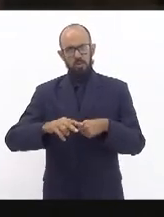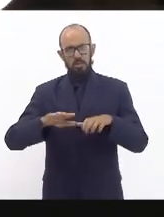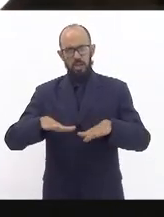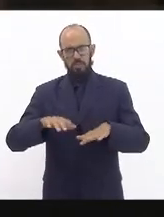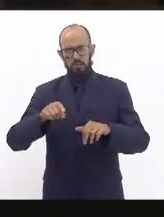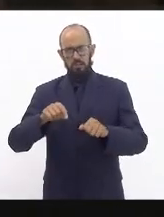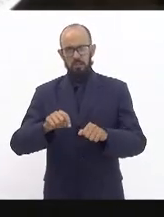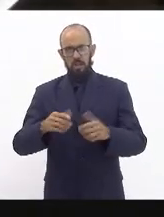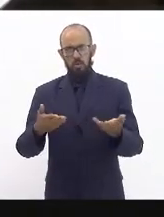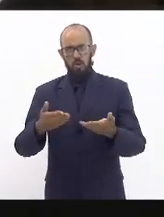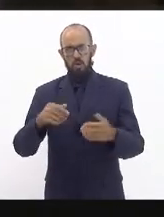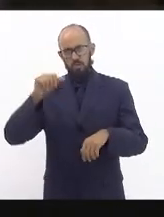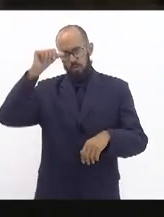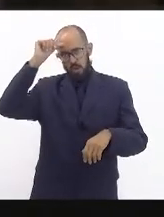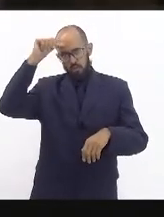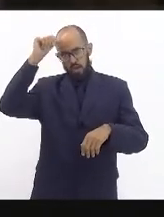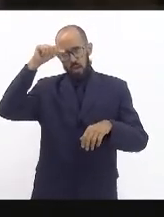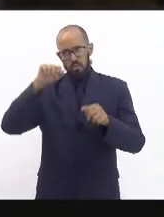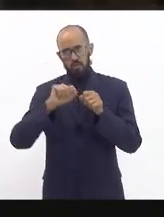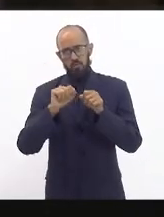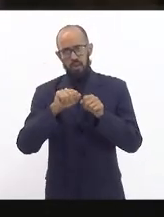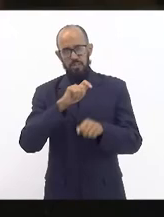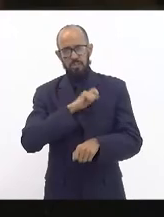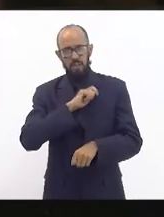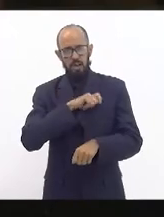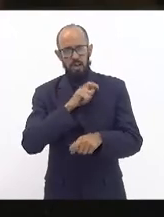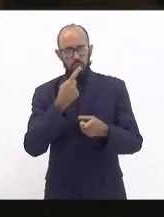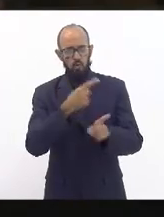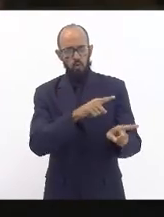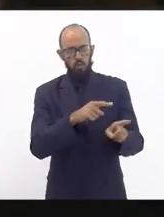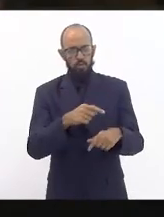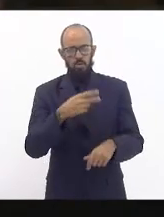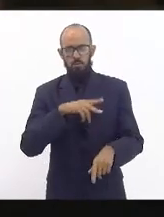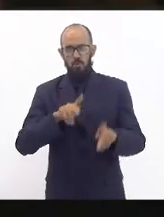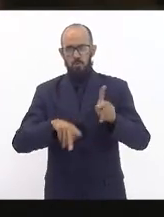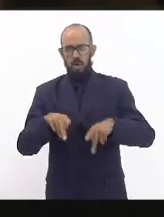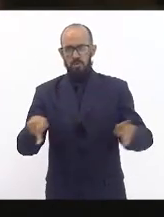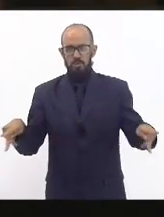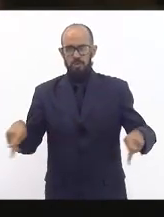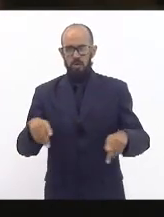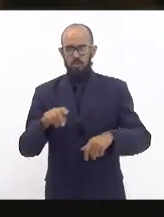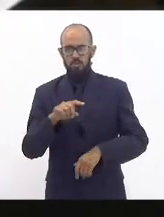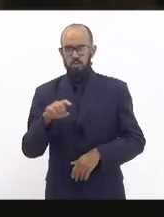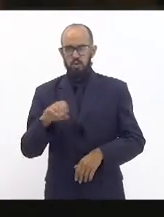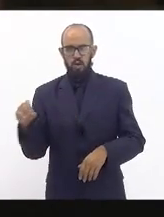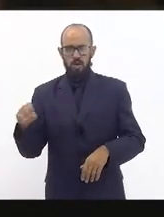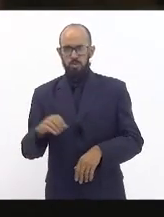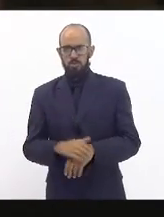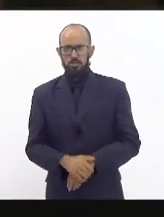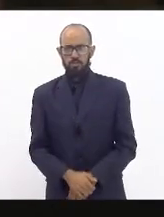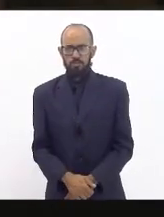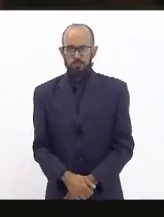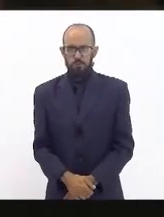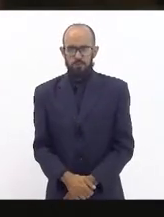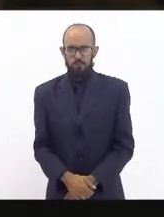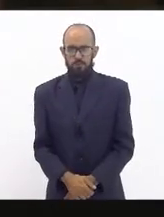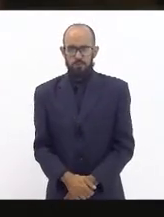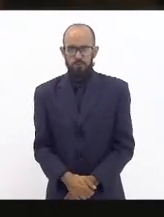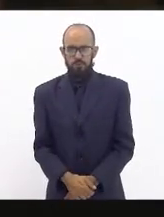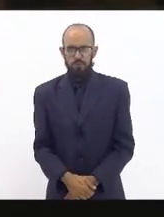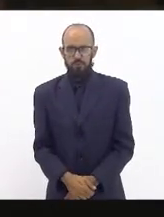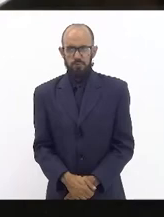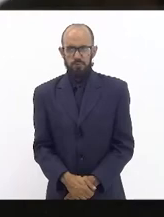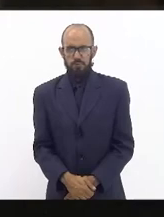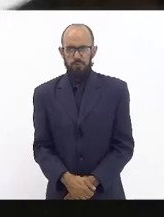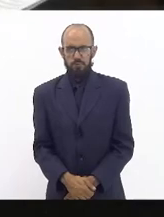governador Cláudio Castro fazer essa absurda essa sacanagem contra a população da nossa região da Zona Oeste para colocar vou falar Tia